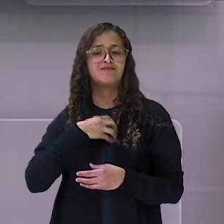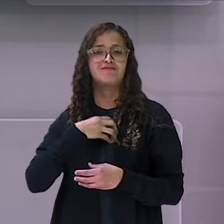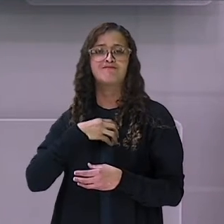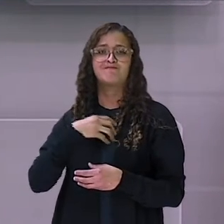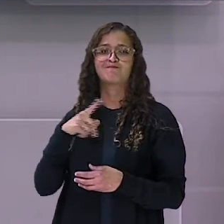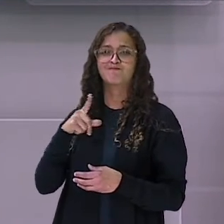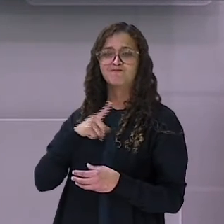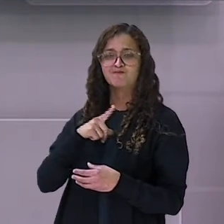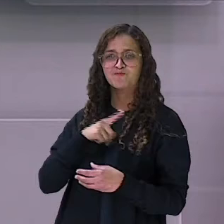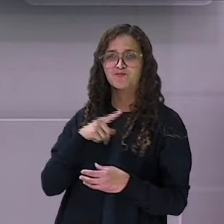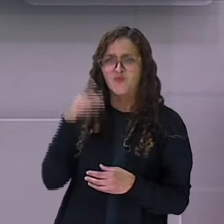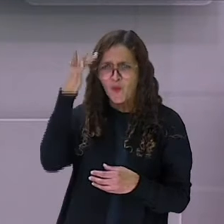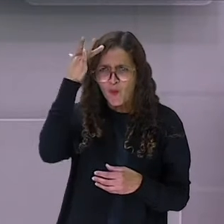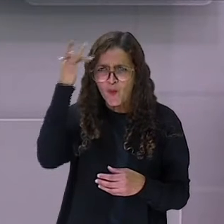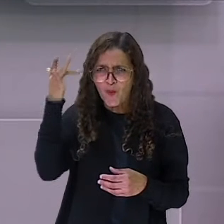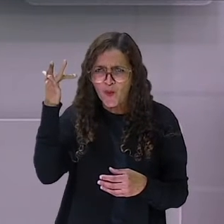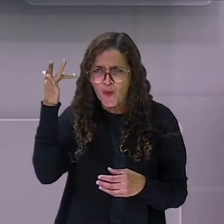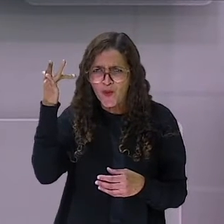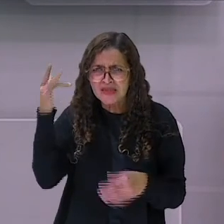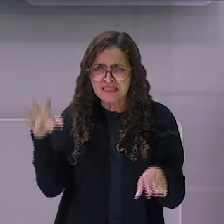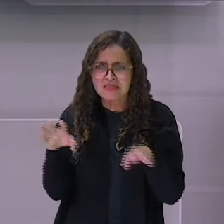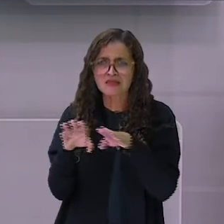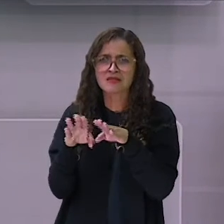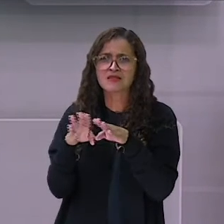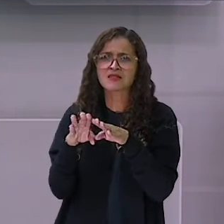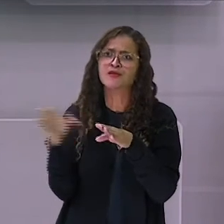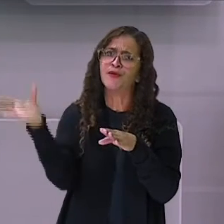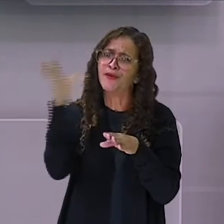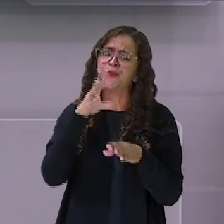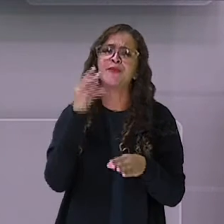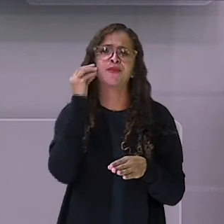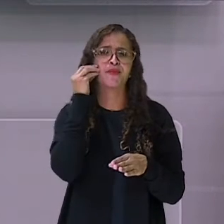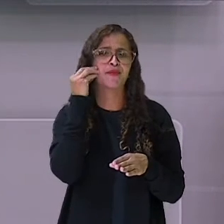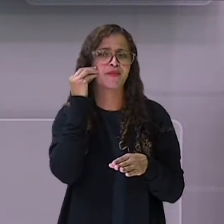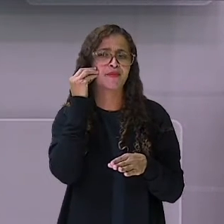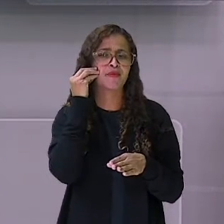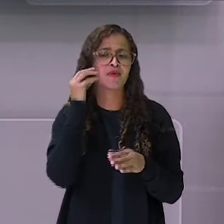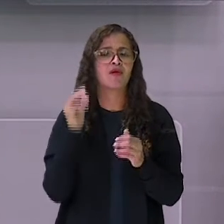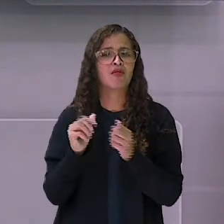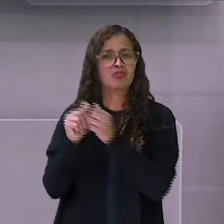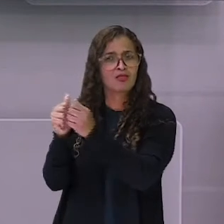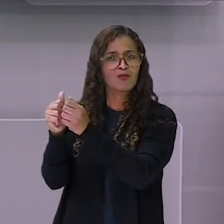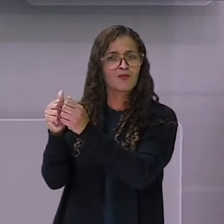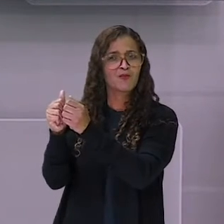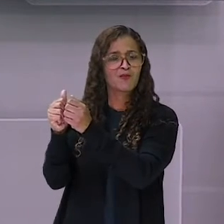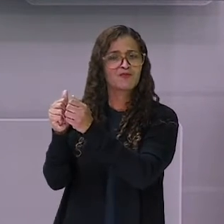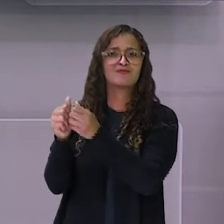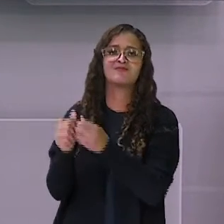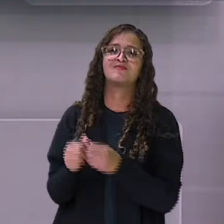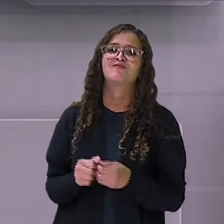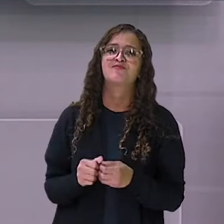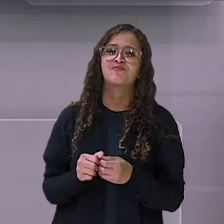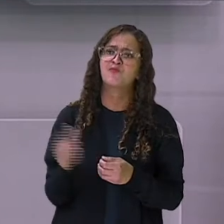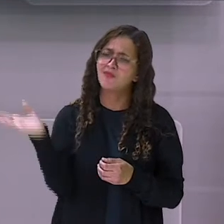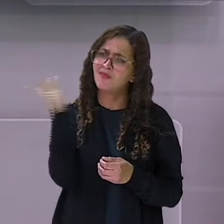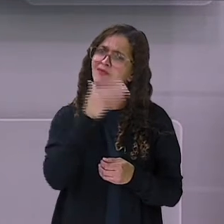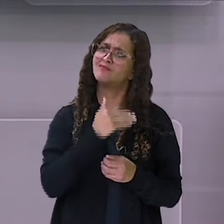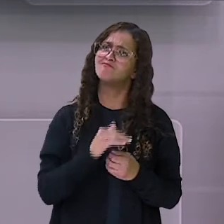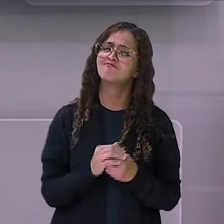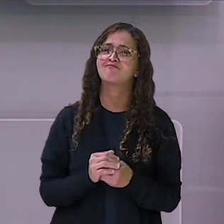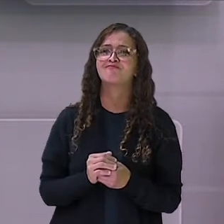acha? O que você acha de nós tentarmos fazer isso? Vamos tentar juntos? Vamos lá?